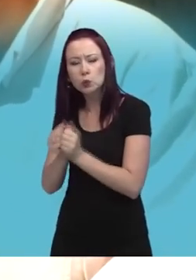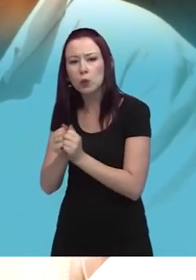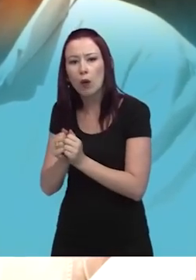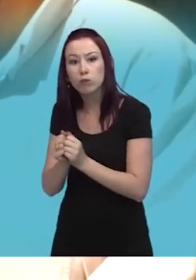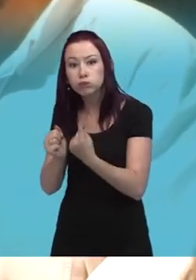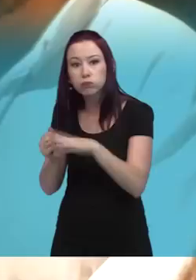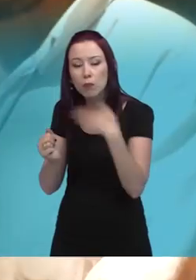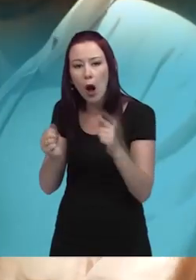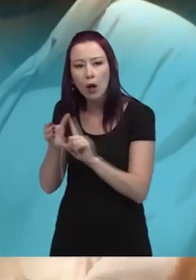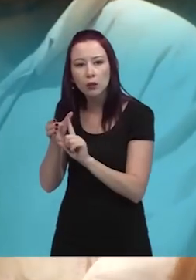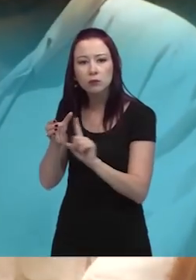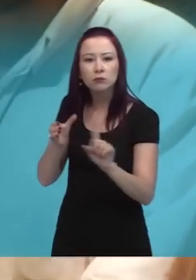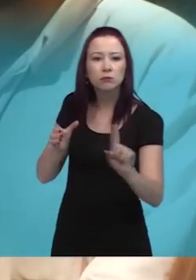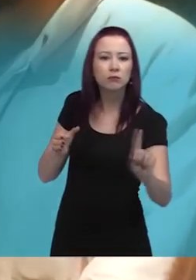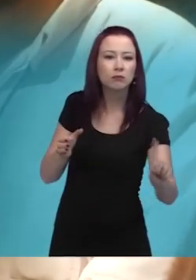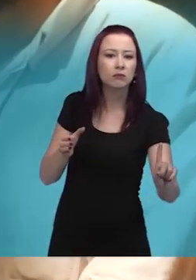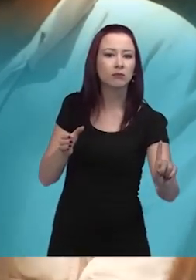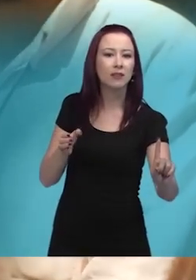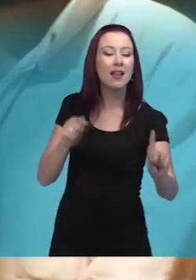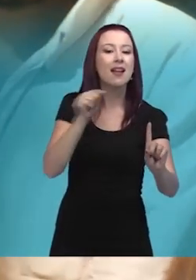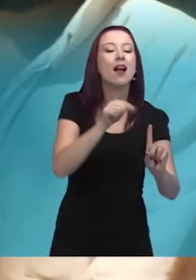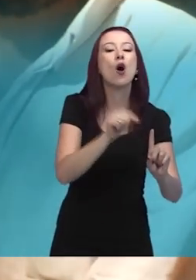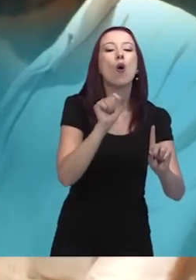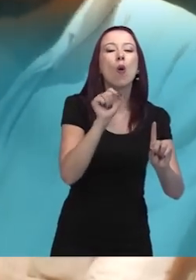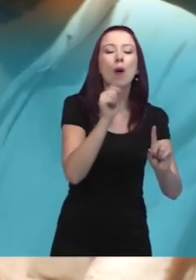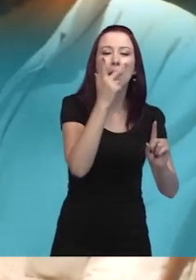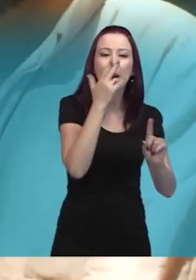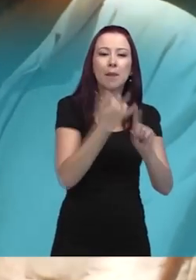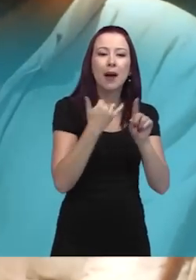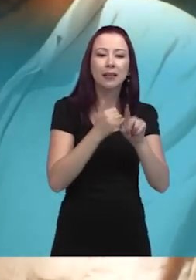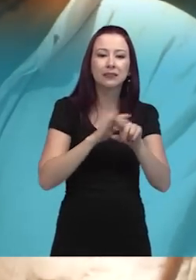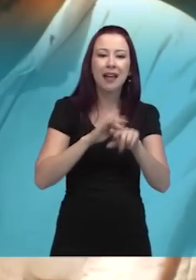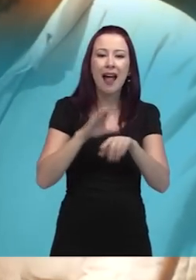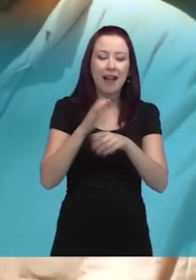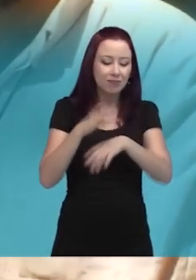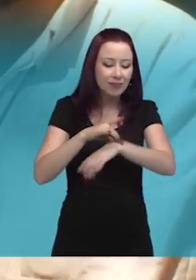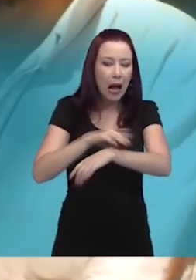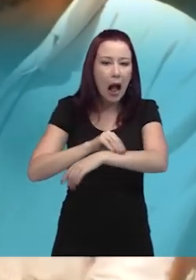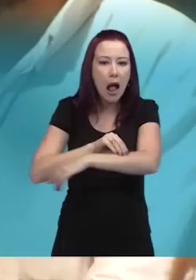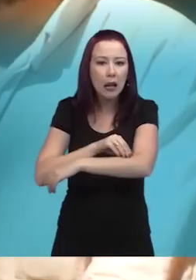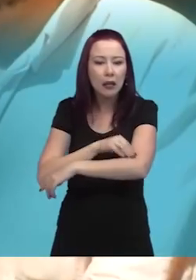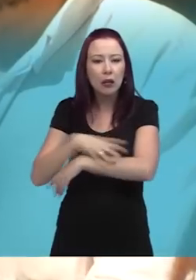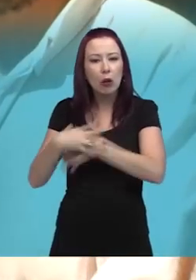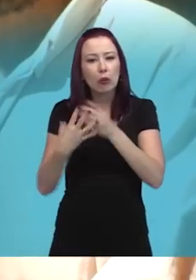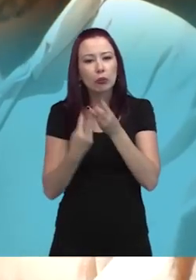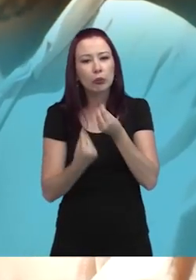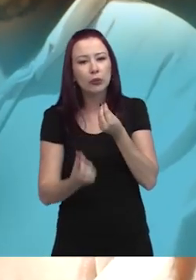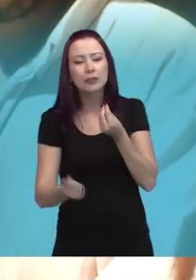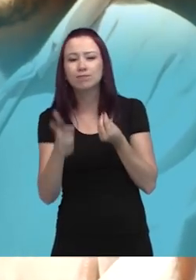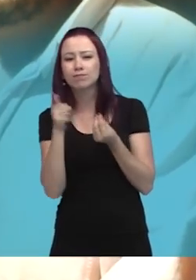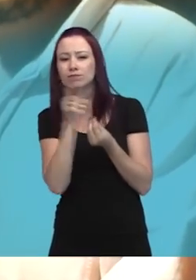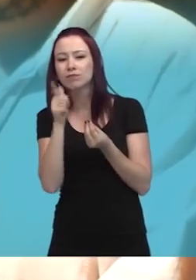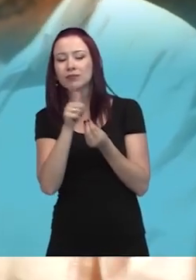morto. E isso se espelha na decomposição da carne. Então é muito comum você encontrar esses